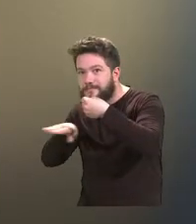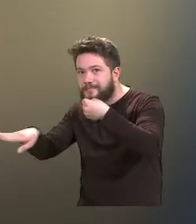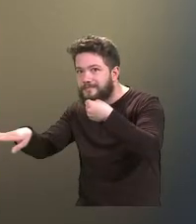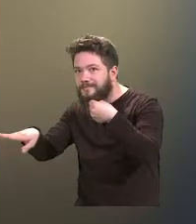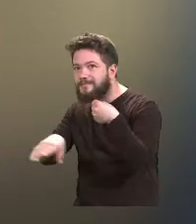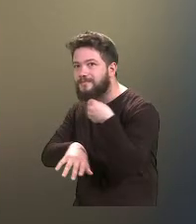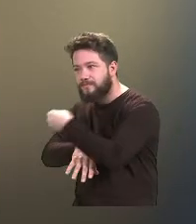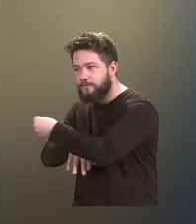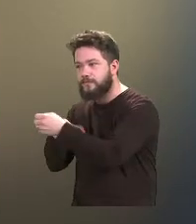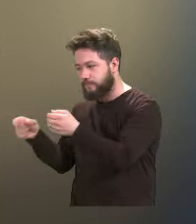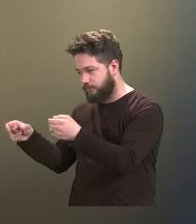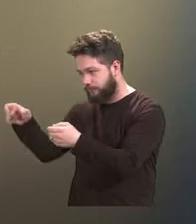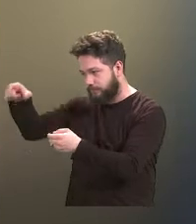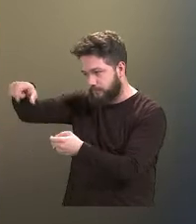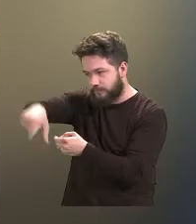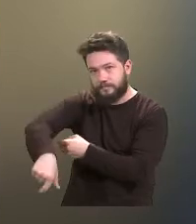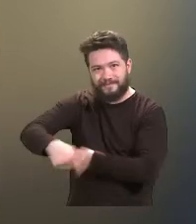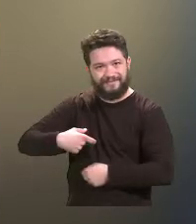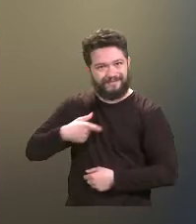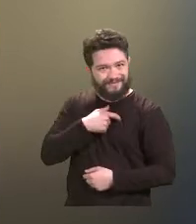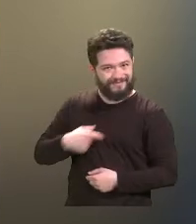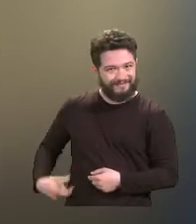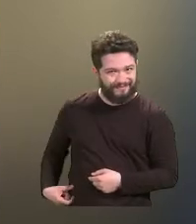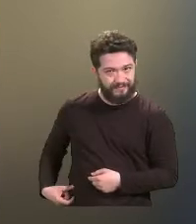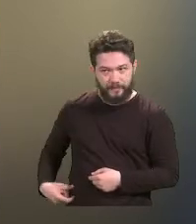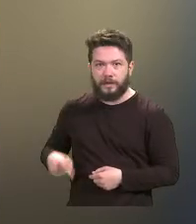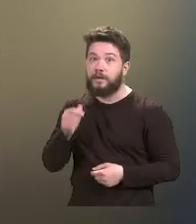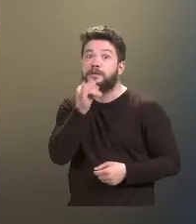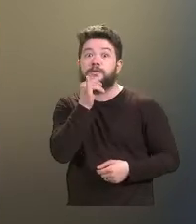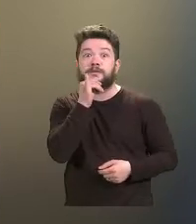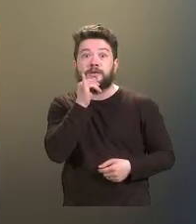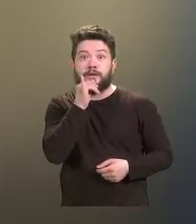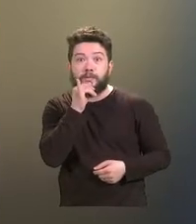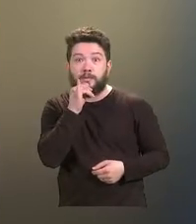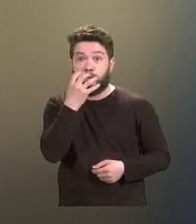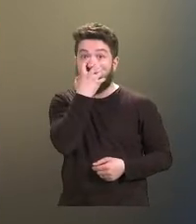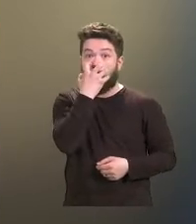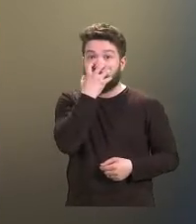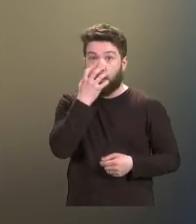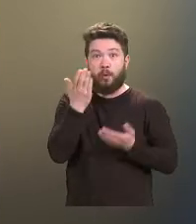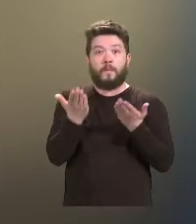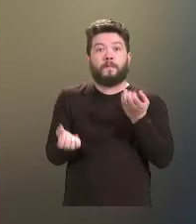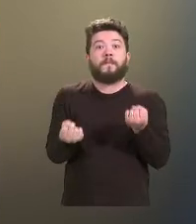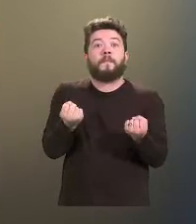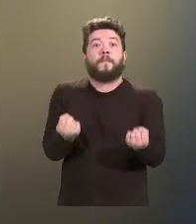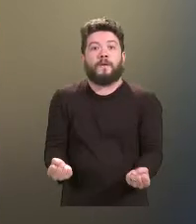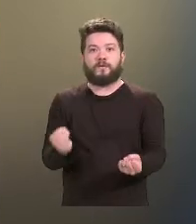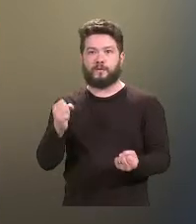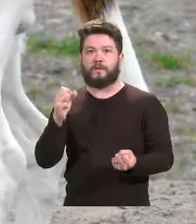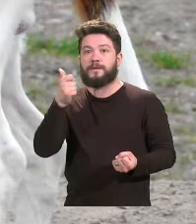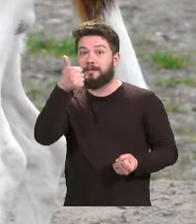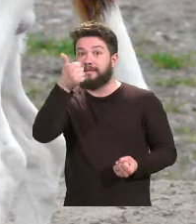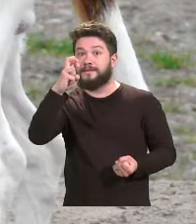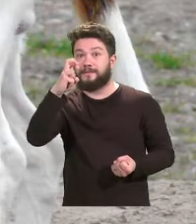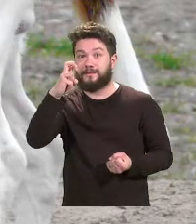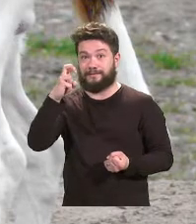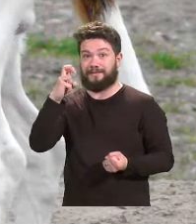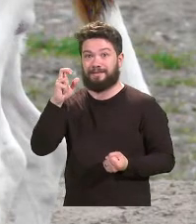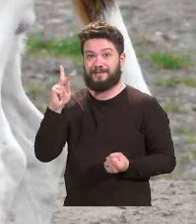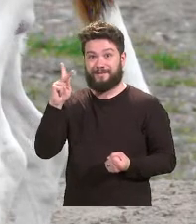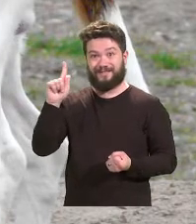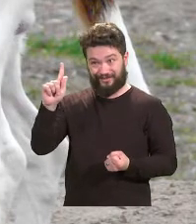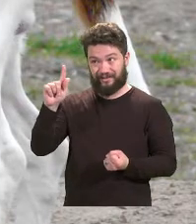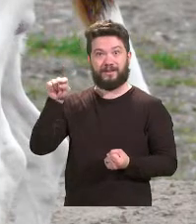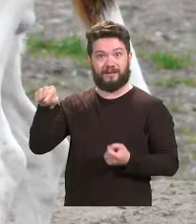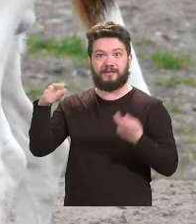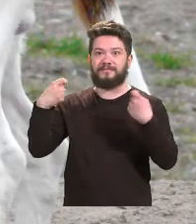devem estar em caixas de transportes ou em cintos próprios para o seu transporte. Pense que um cachorro de